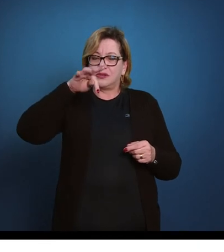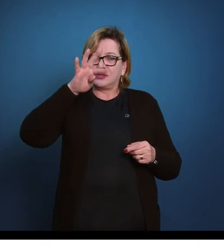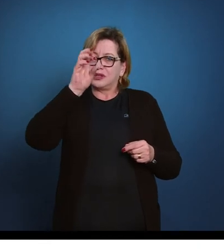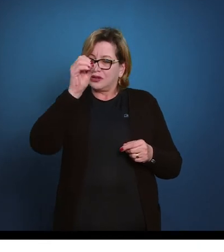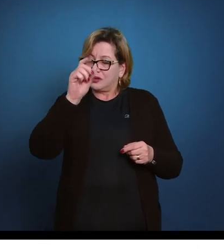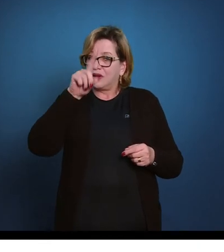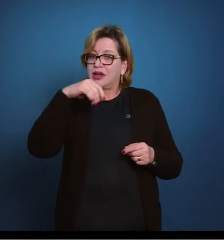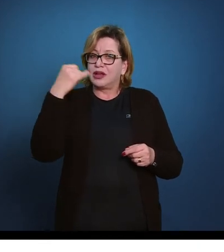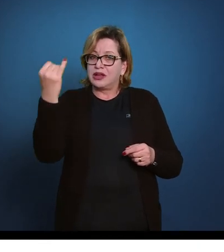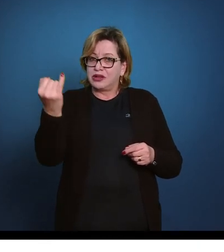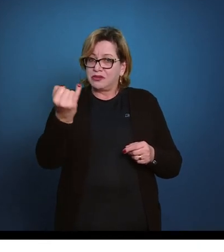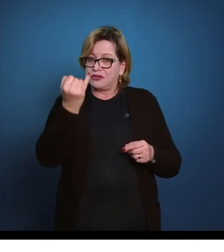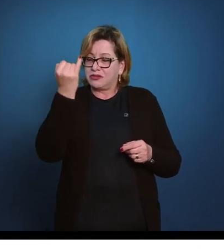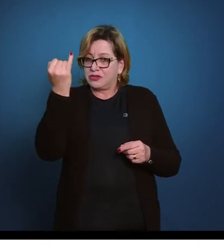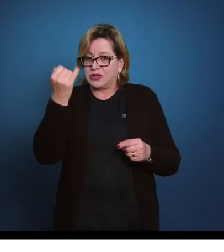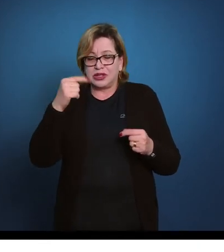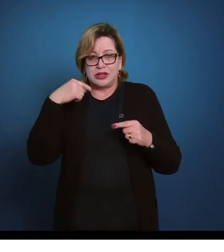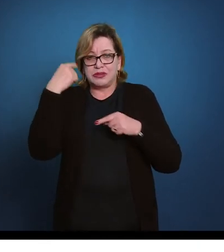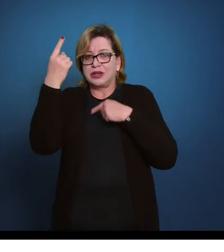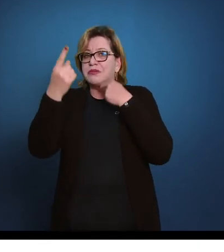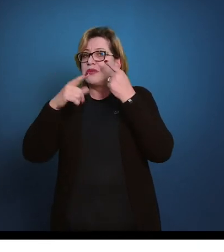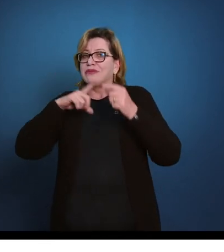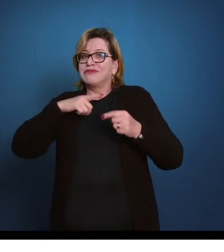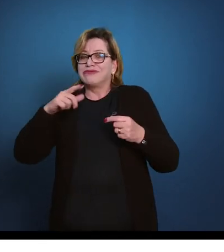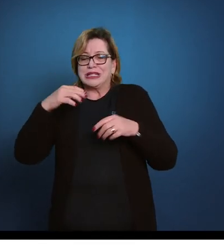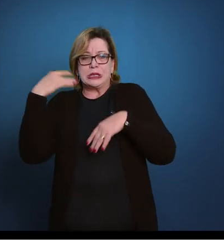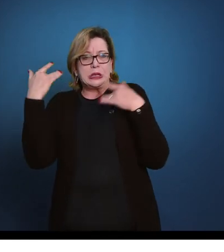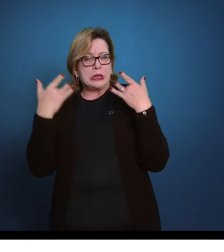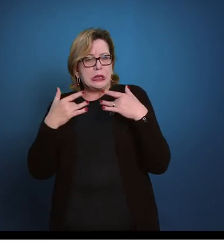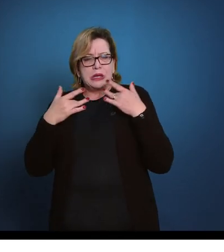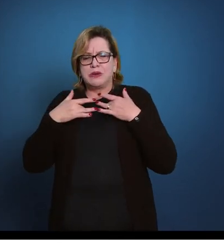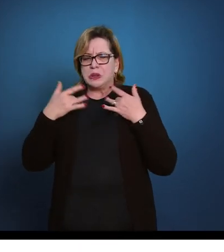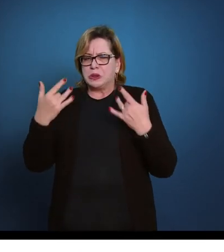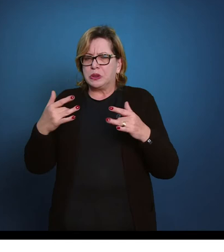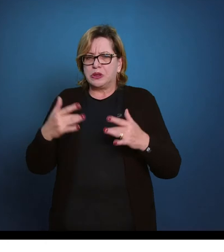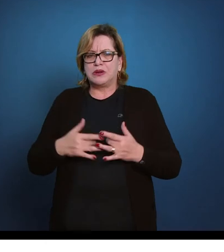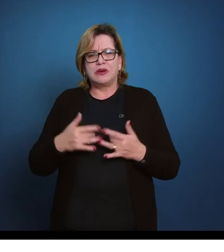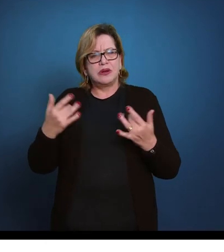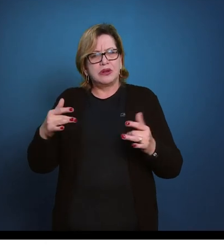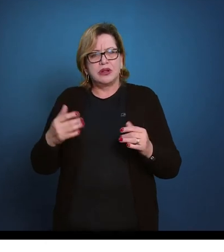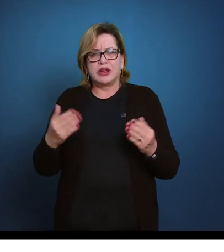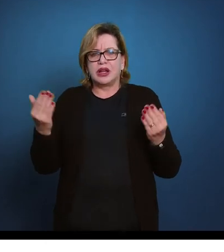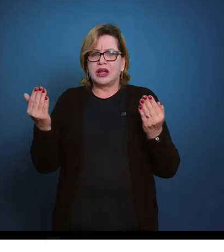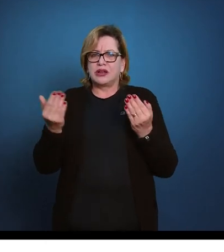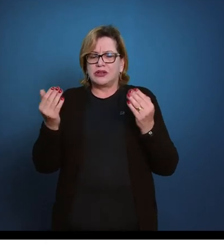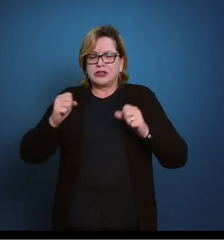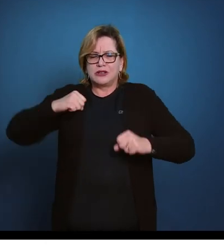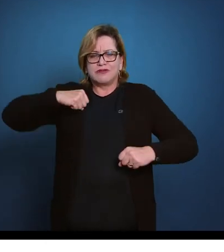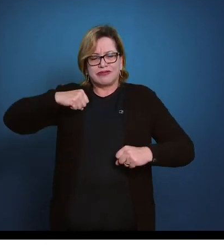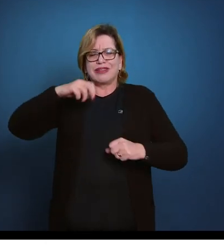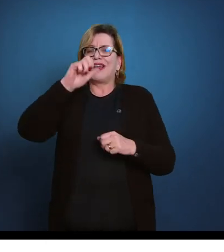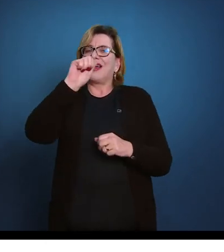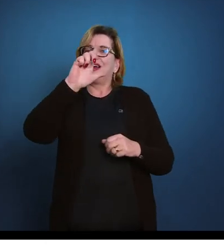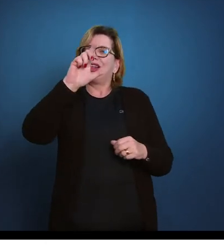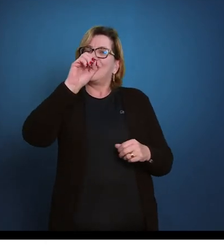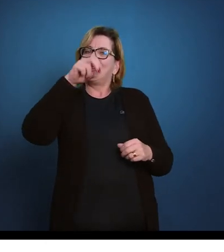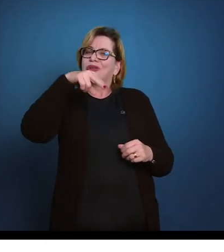machuquem e não sintam muitas dores depois da aula. Então, a gente alonga um pouco